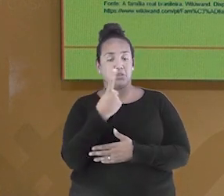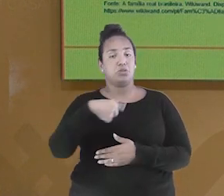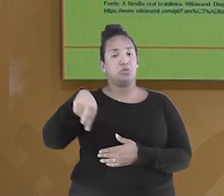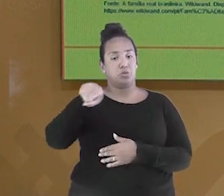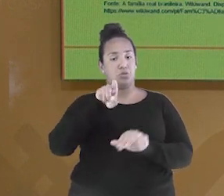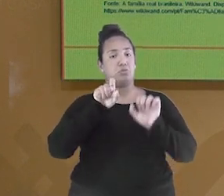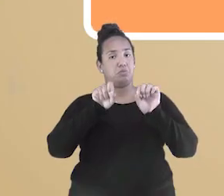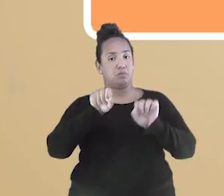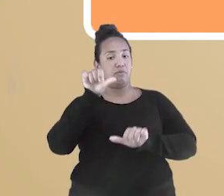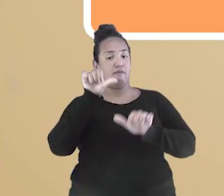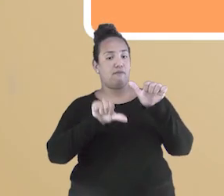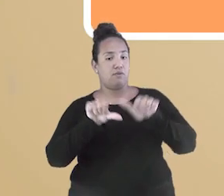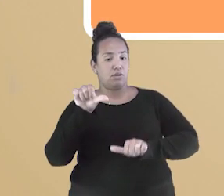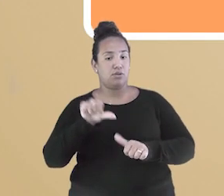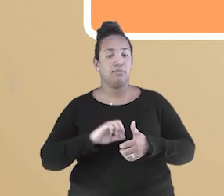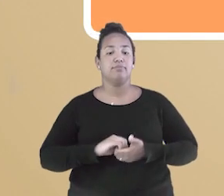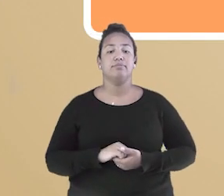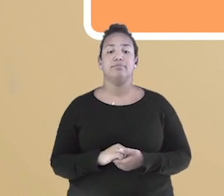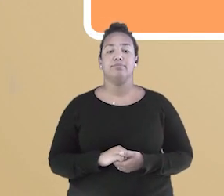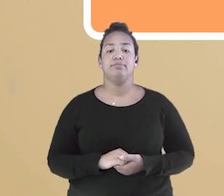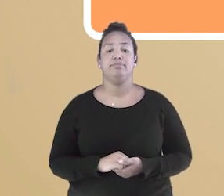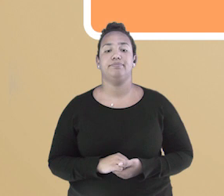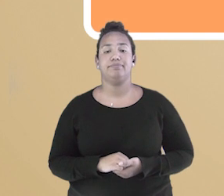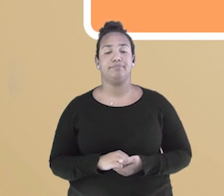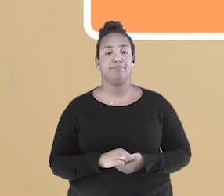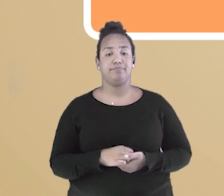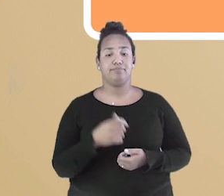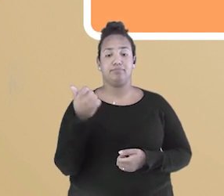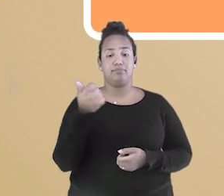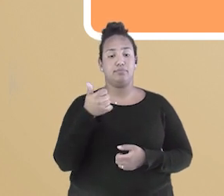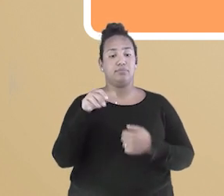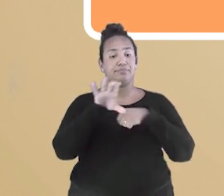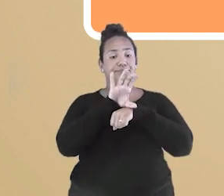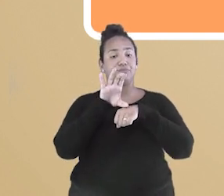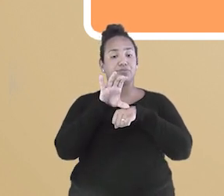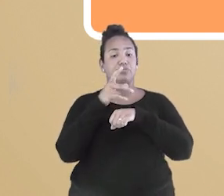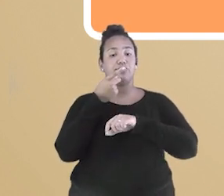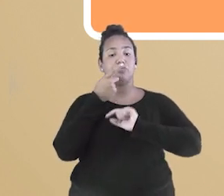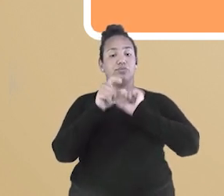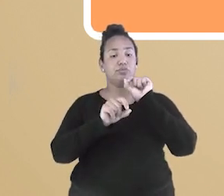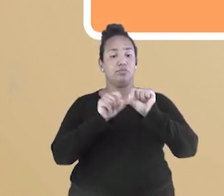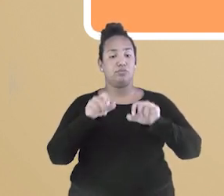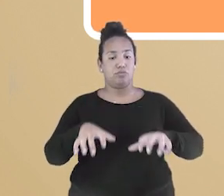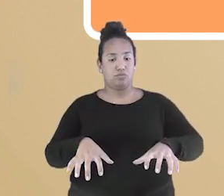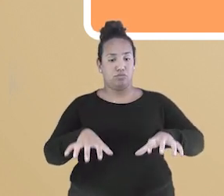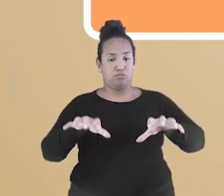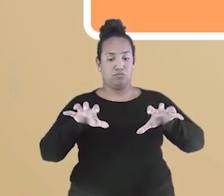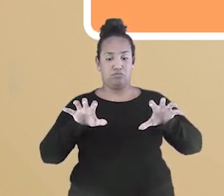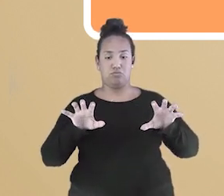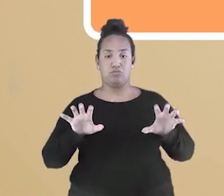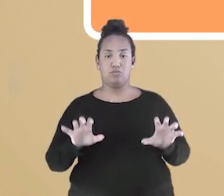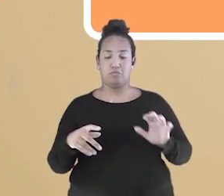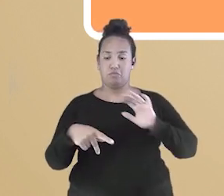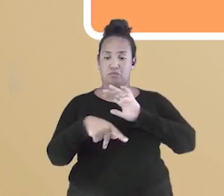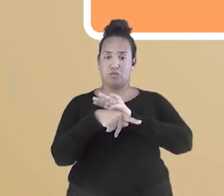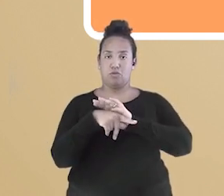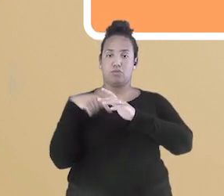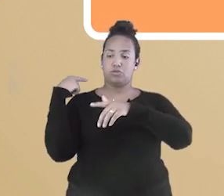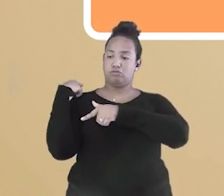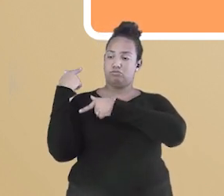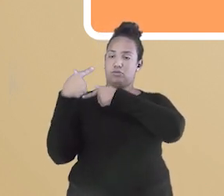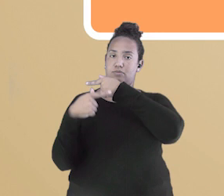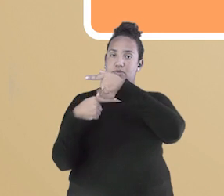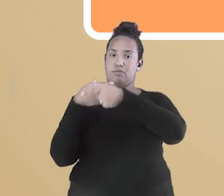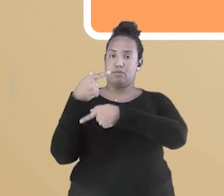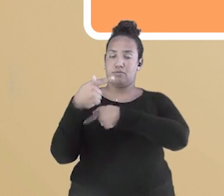olhadinha. Primeiro, ela estabelecia uma monarquia constitucional hereditária. Isso é, o país seria